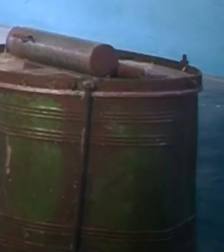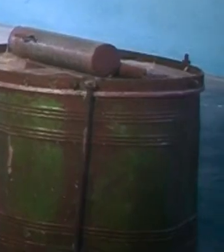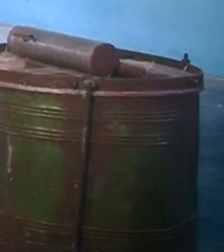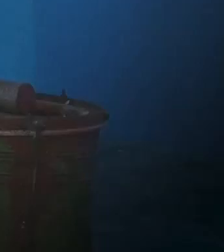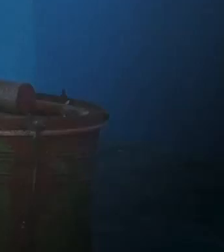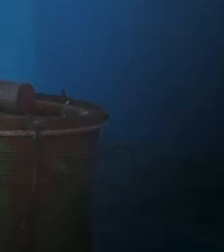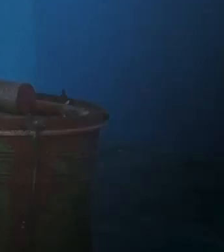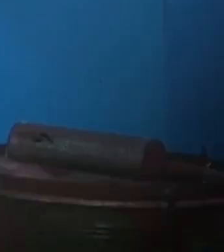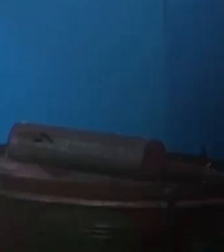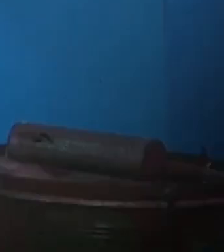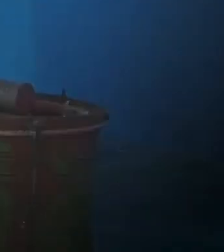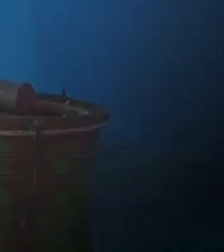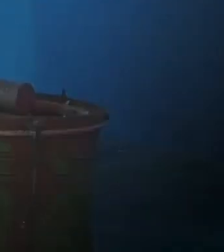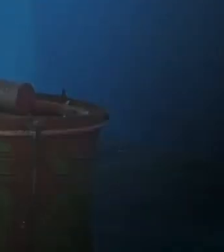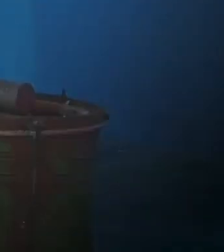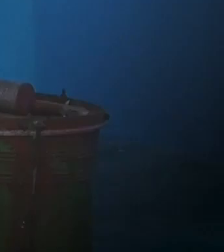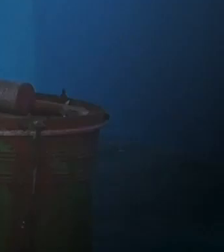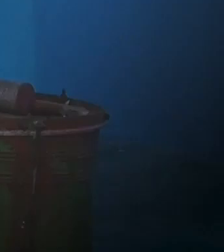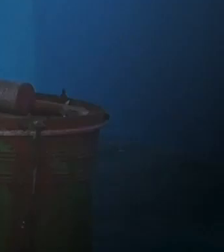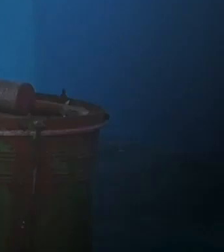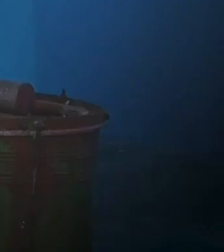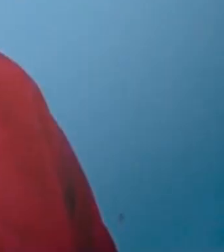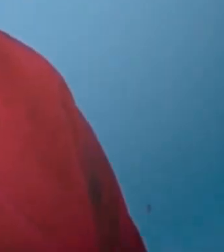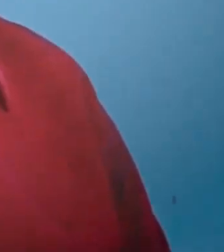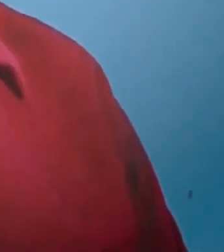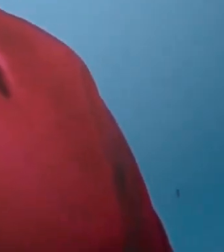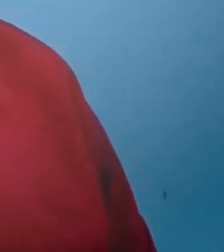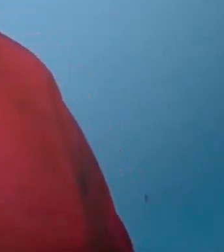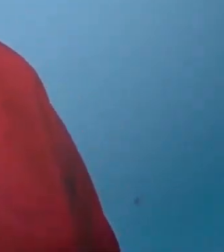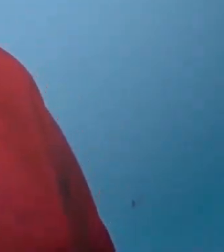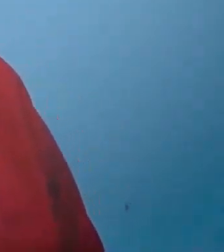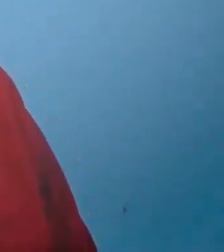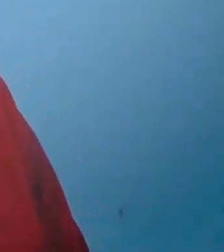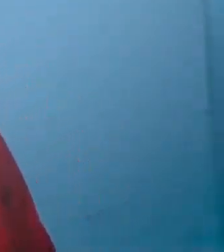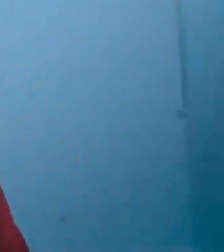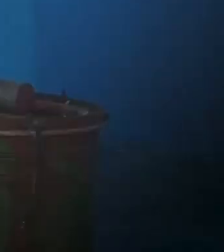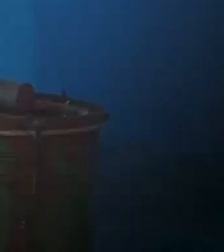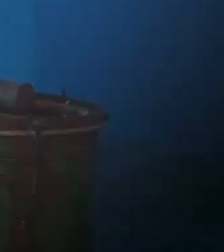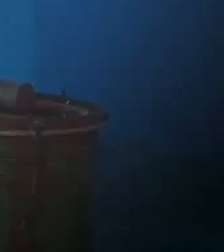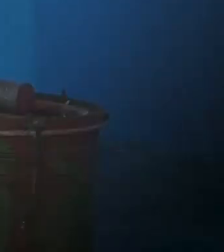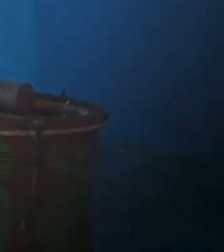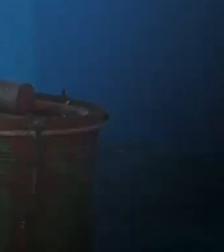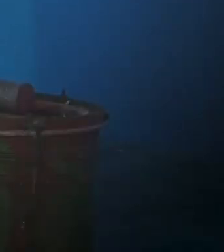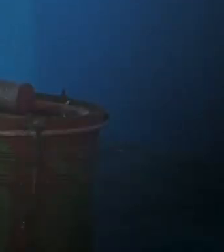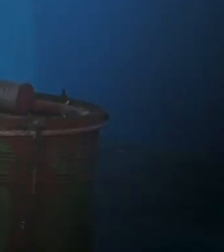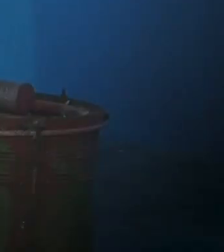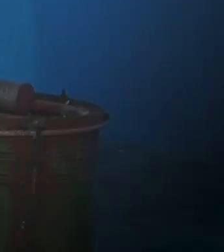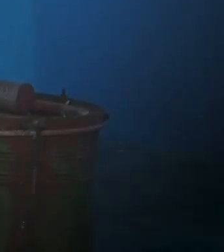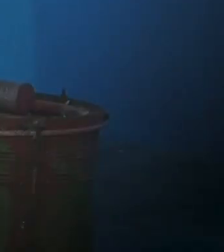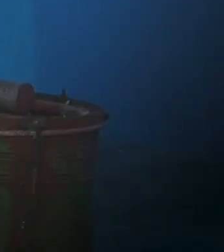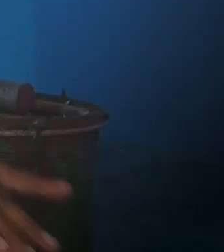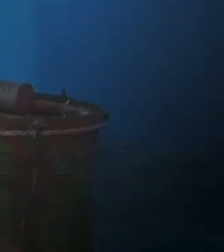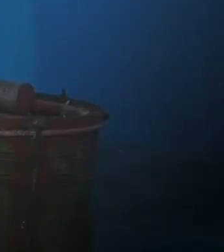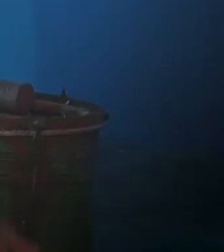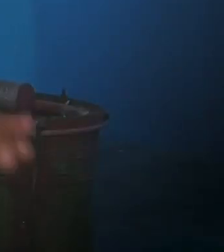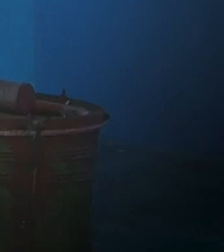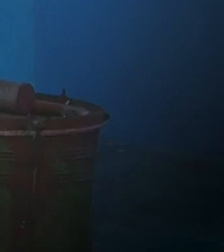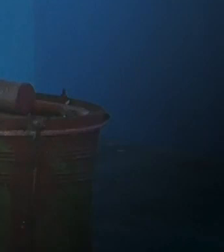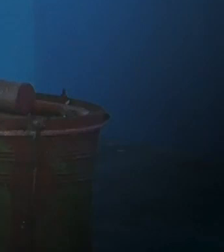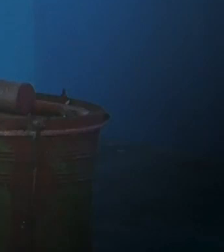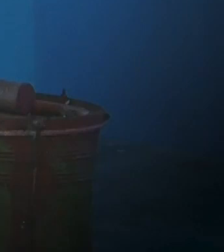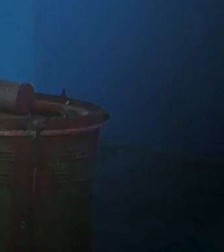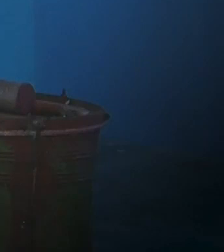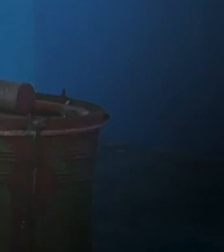Jato Soloriano, faço parte do grupo Caboclinhos do Povoado Duro. A gente é um grupo que vem baseado em hereditariedade, vem passando